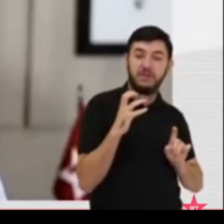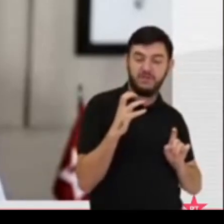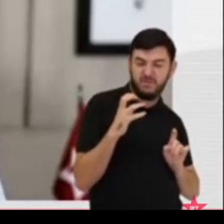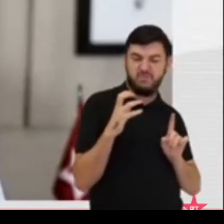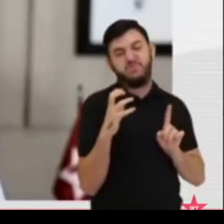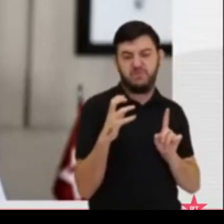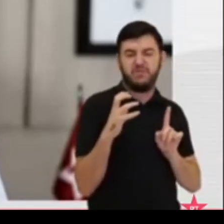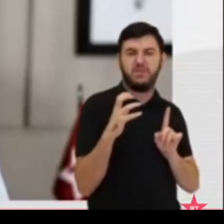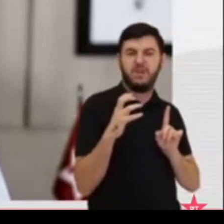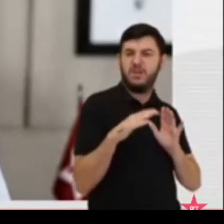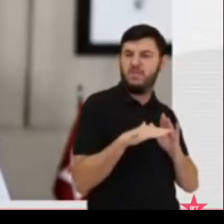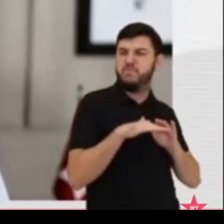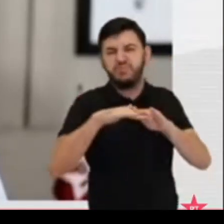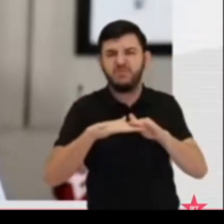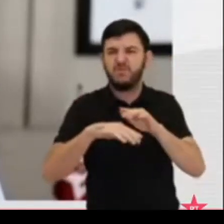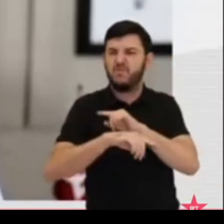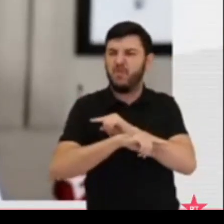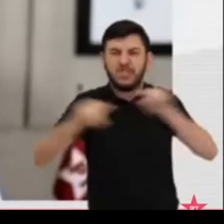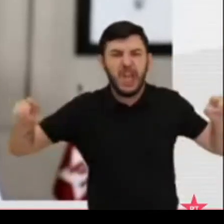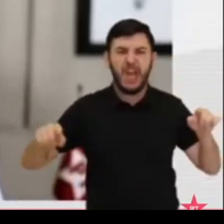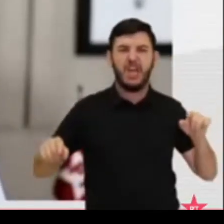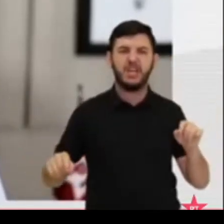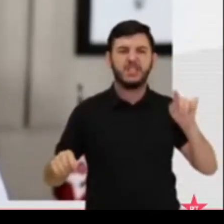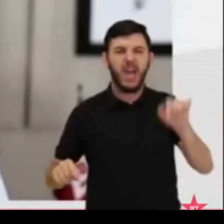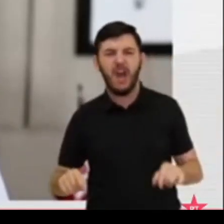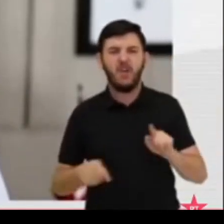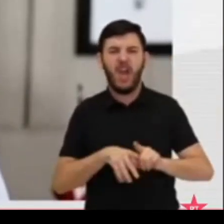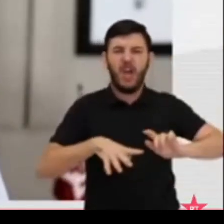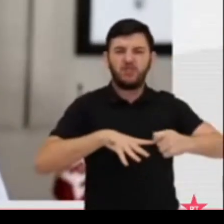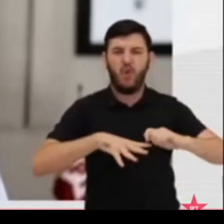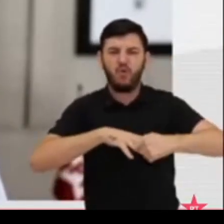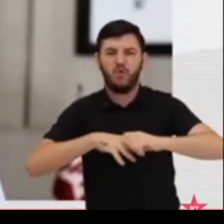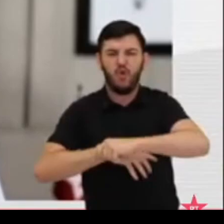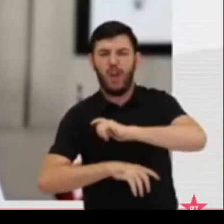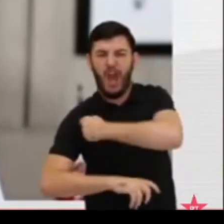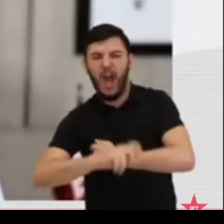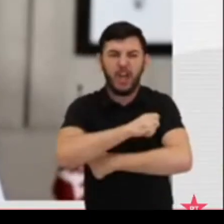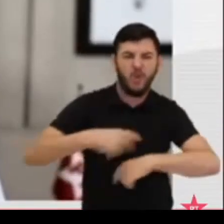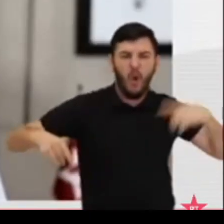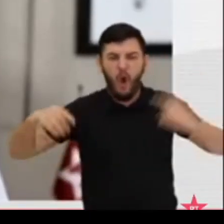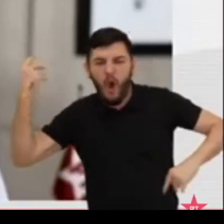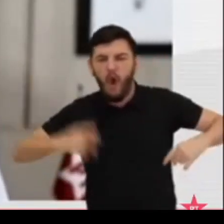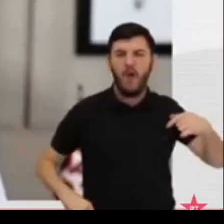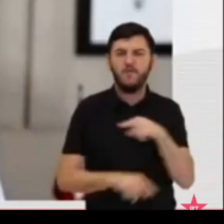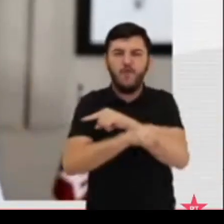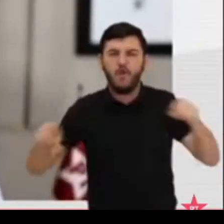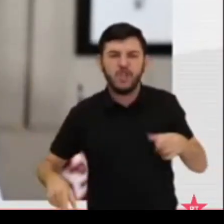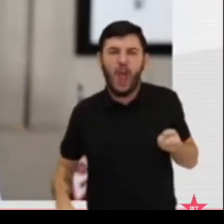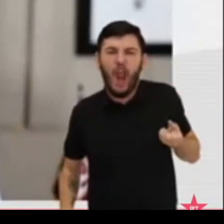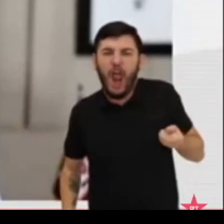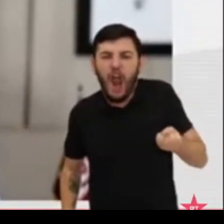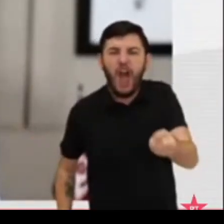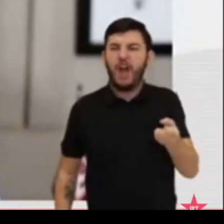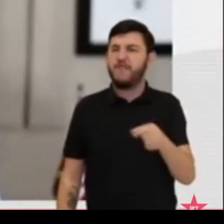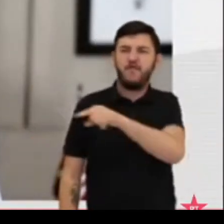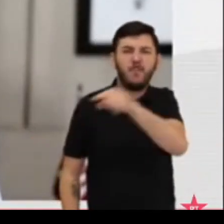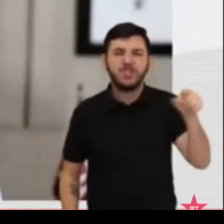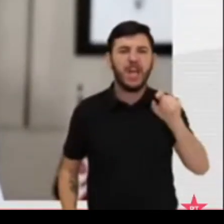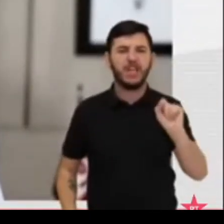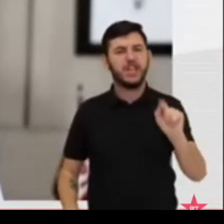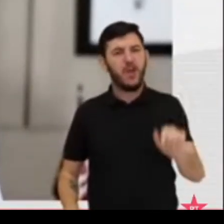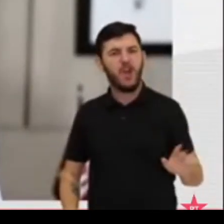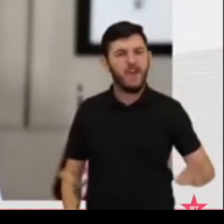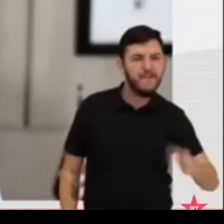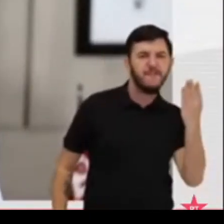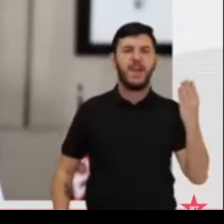Torturadores, covardes, analfabetos políticos e vendidos, os canalhas, como você disse